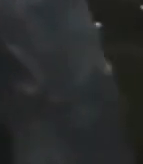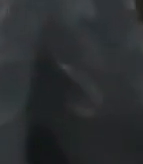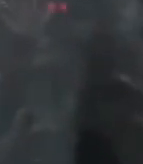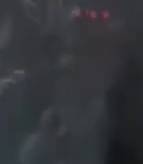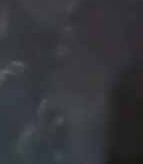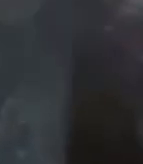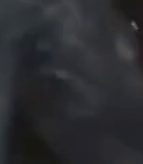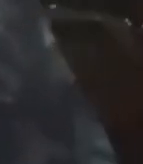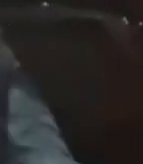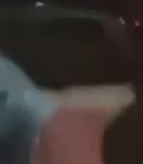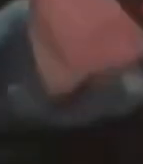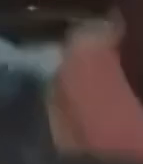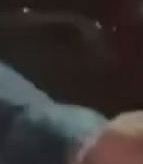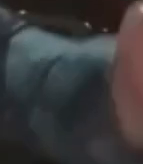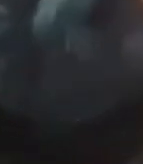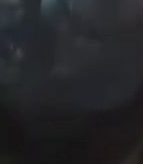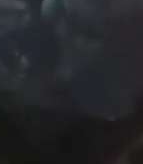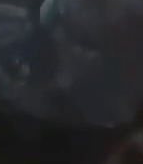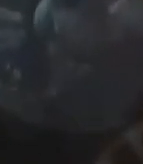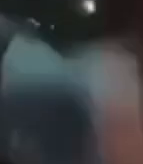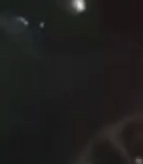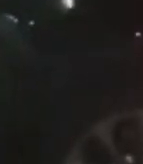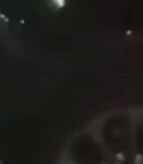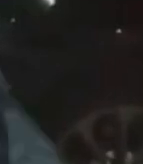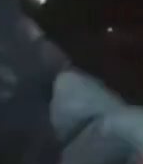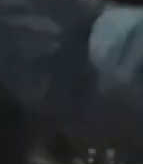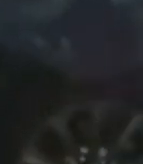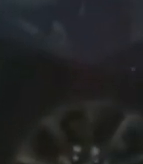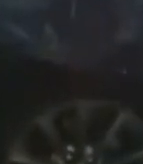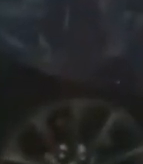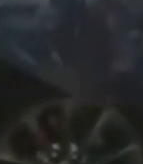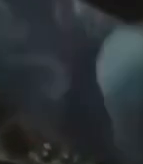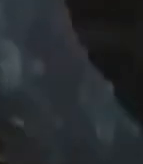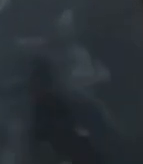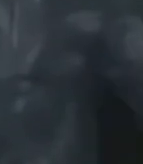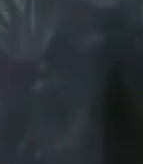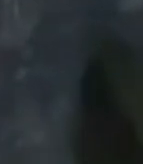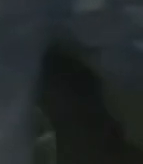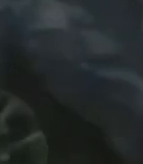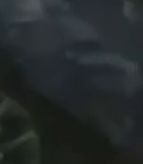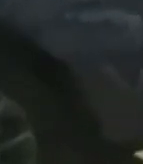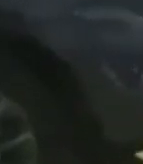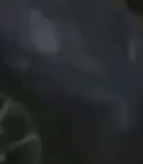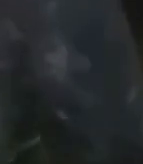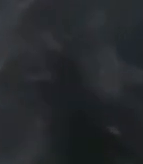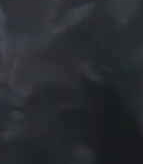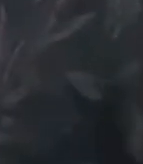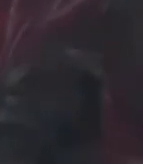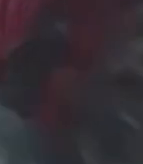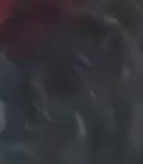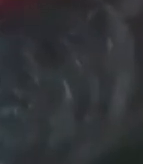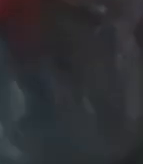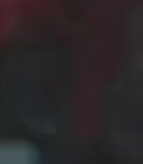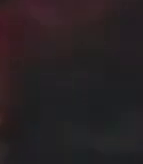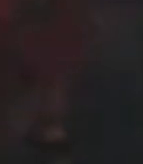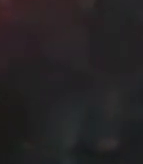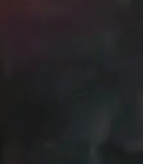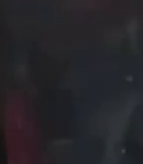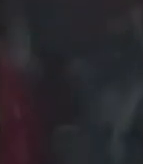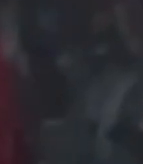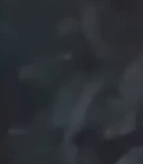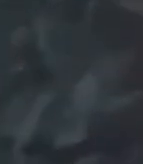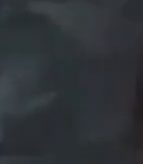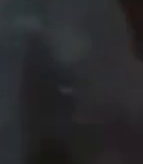fala é o Douglas, prefeito do município de Barra Velha. Nós estamos aqui hoje com a equipe da prefeitura bem na divisa